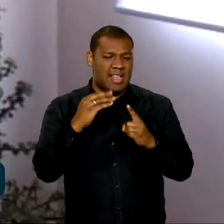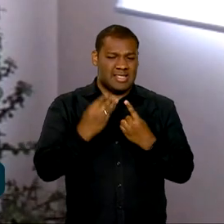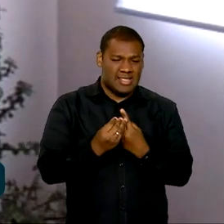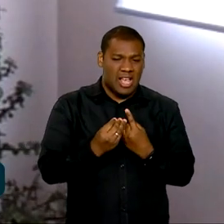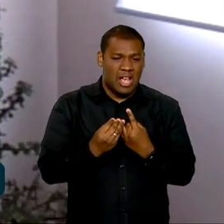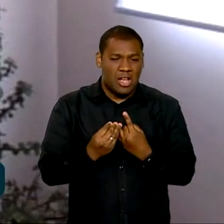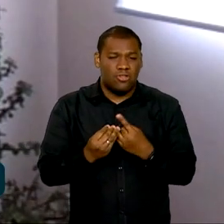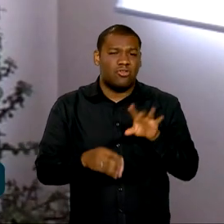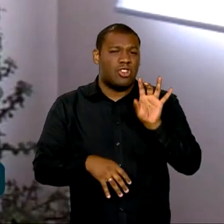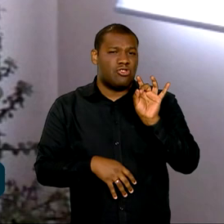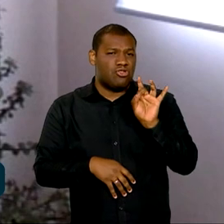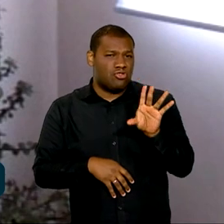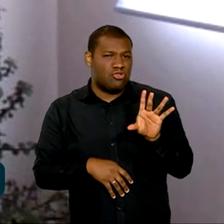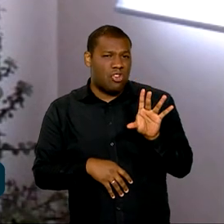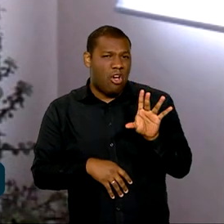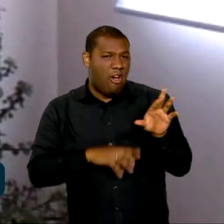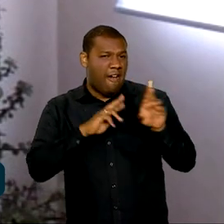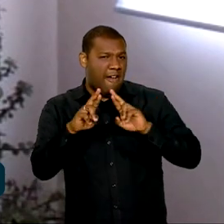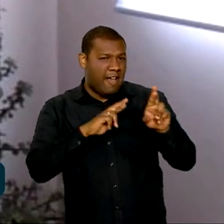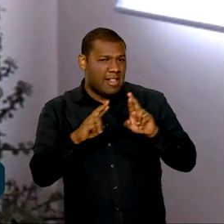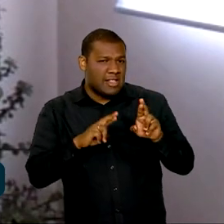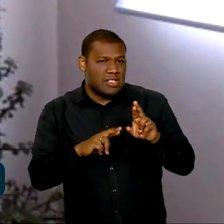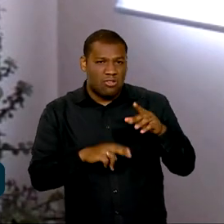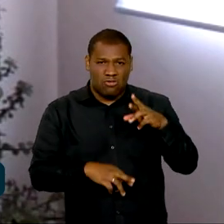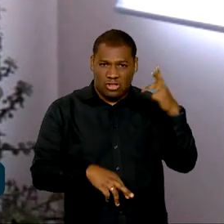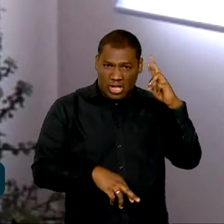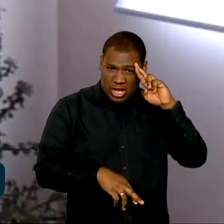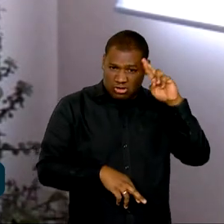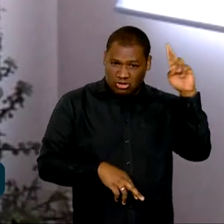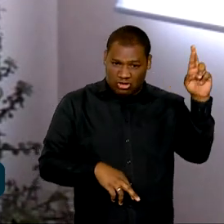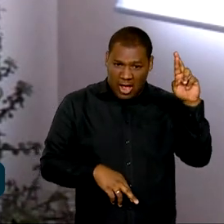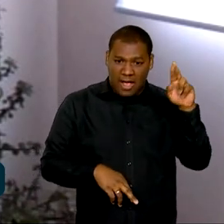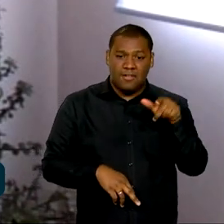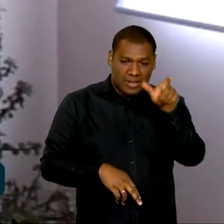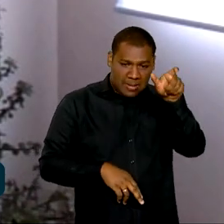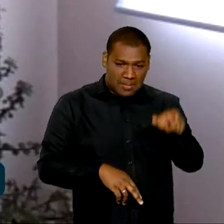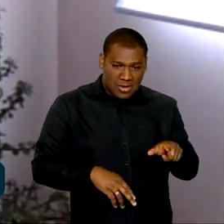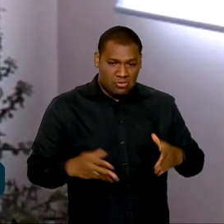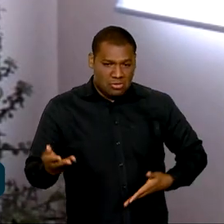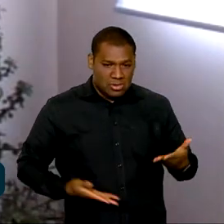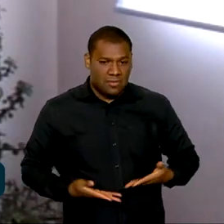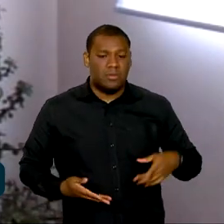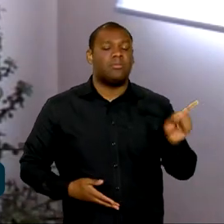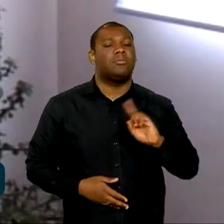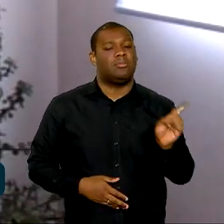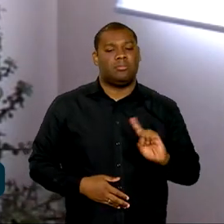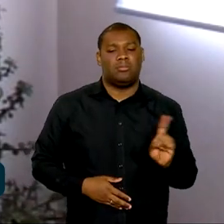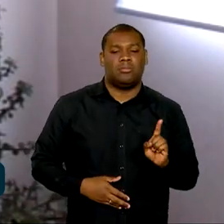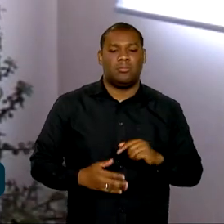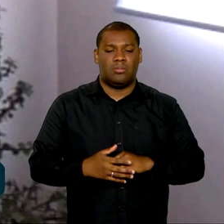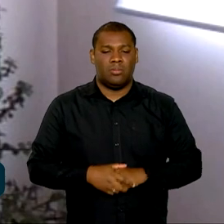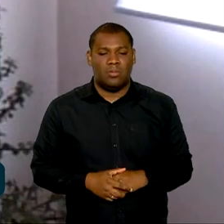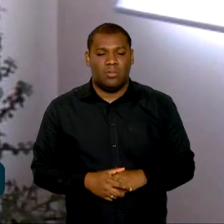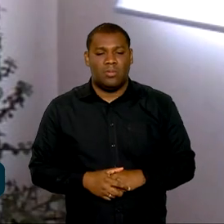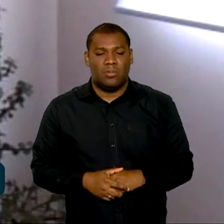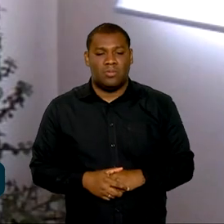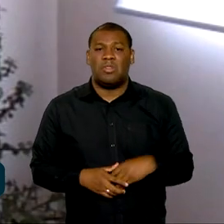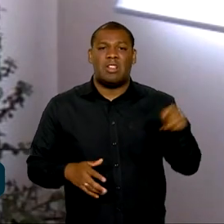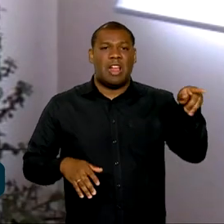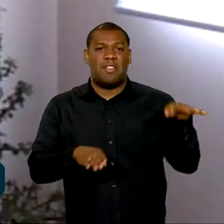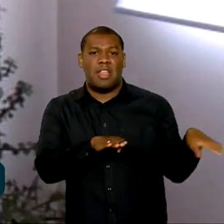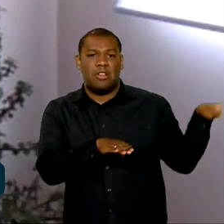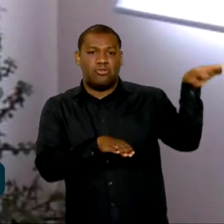apenas numa relação entre chefe e empregado. Não há mais a necessidade do agressor ser superior e